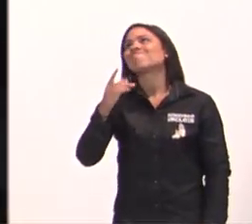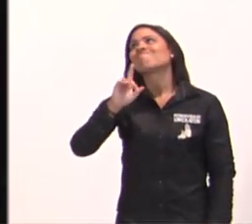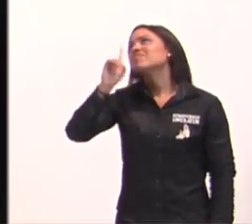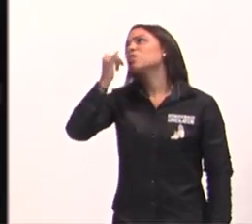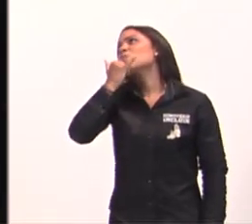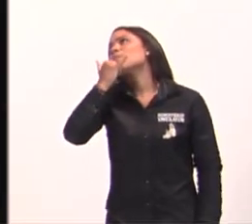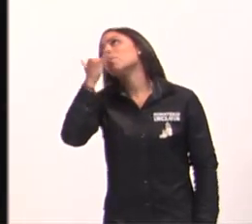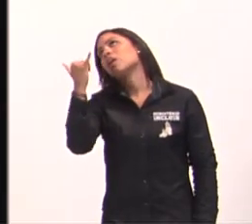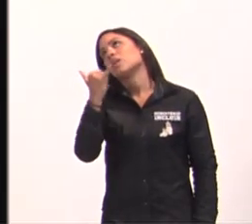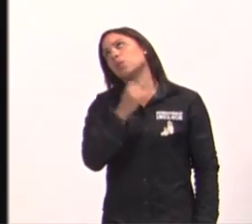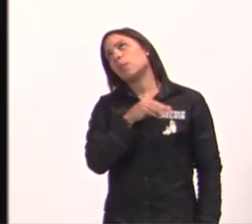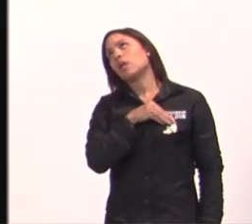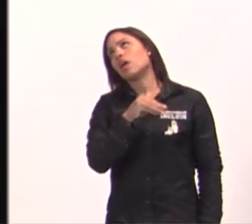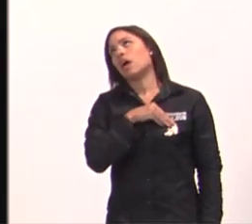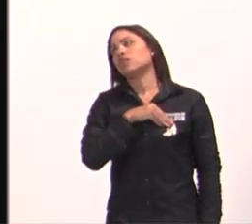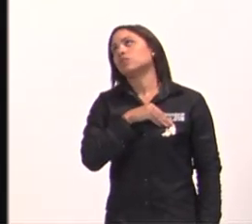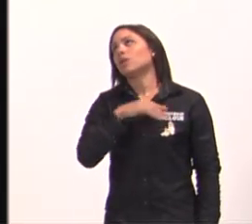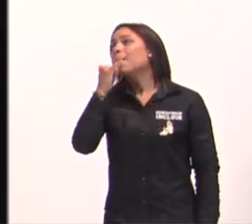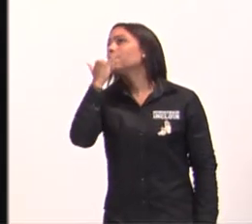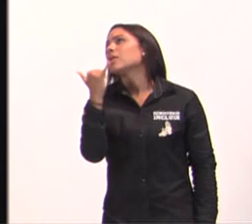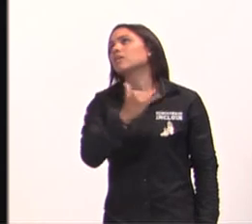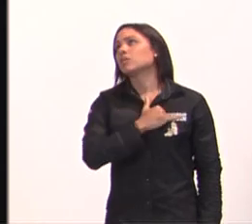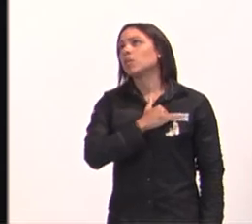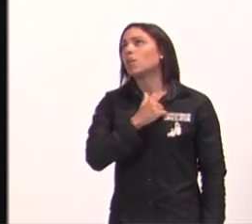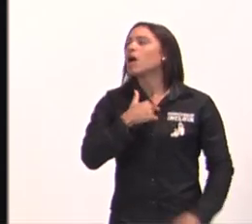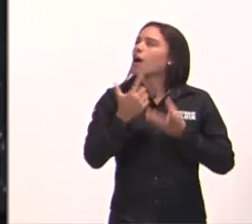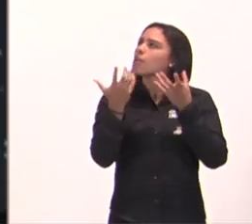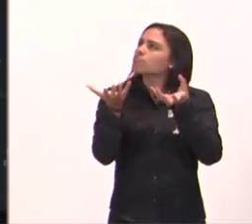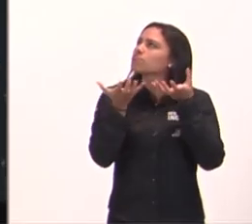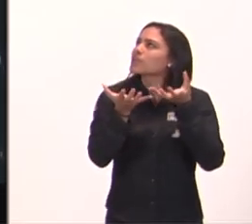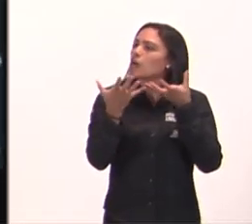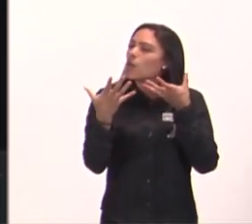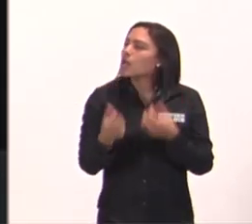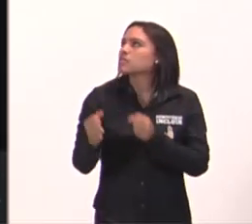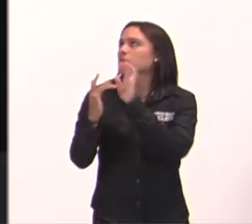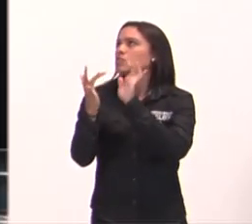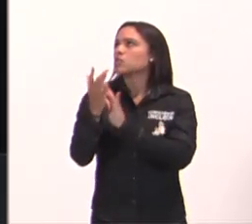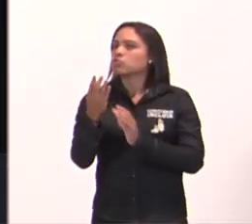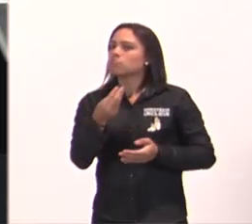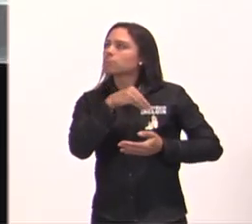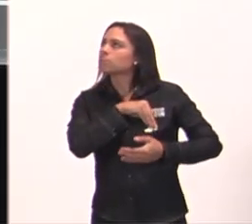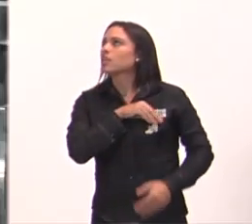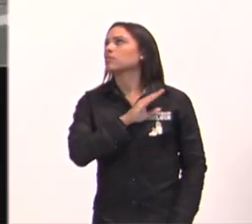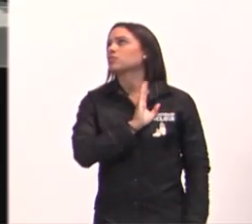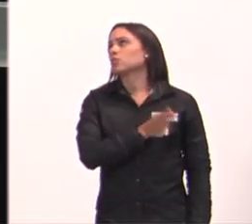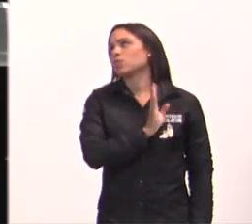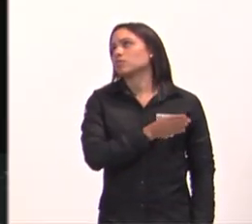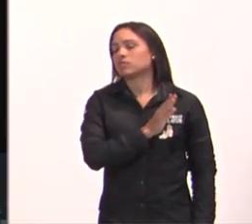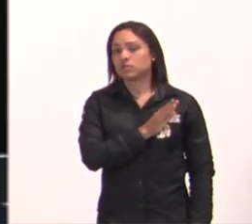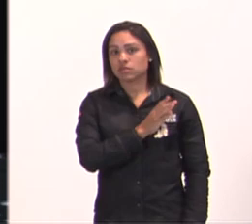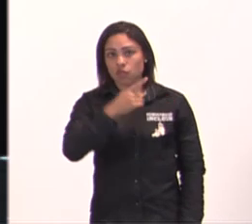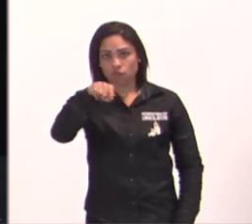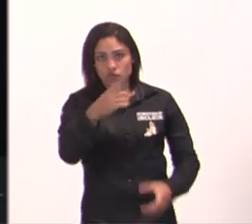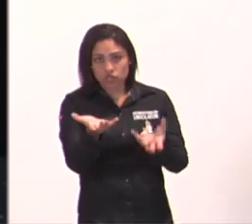quero receber Jesus como Senhor da minha vida, será que você quer fazer isso agora? Se você quer fazer isso agora, curve a sua cabeça